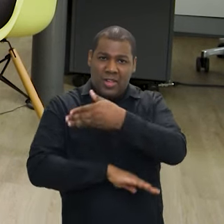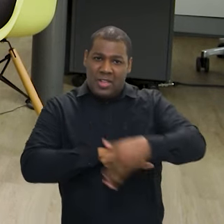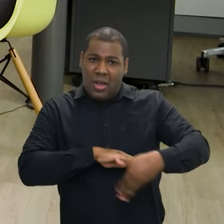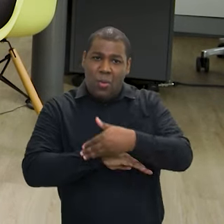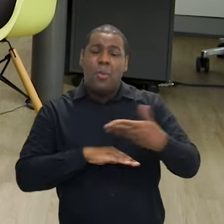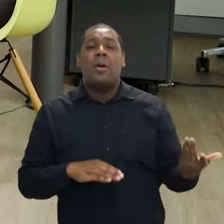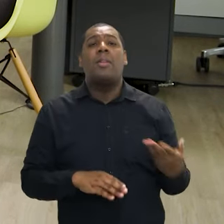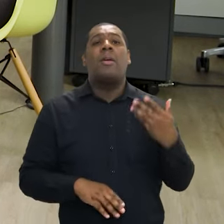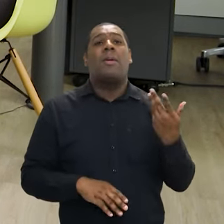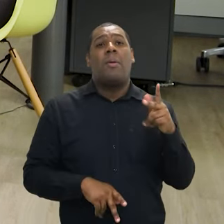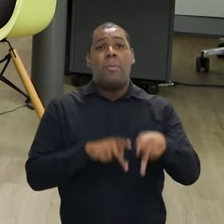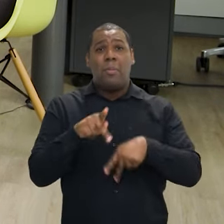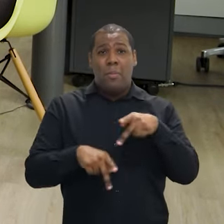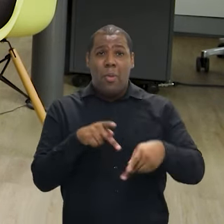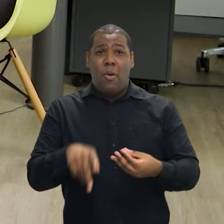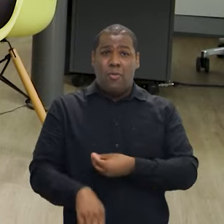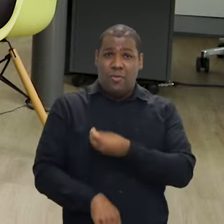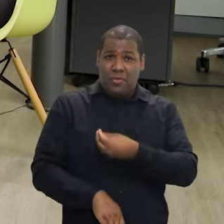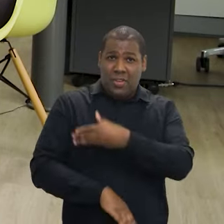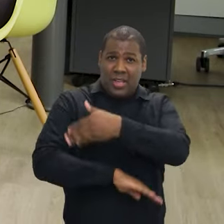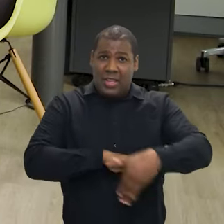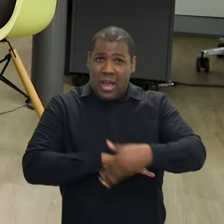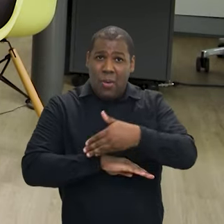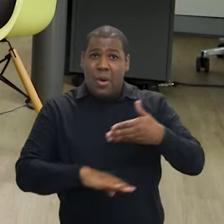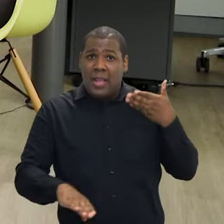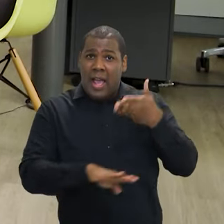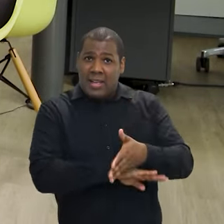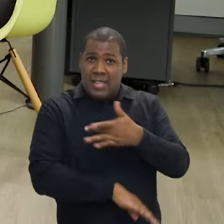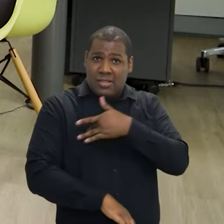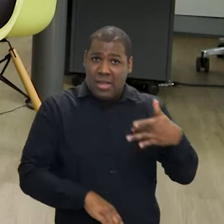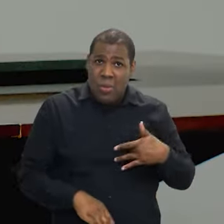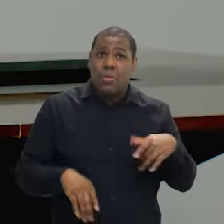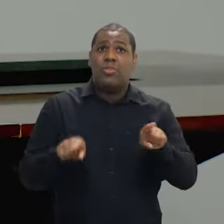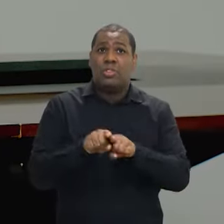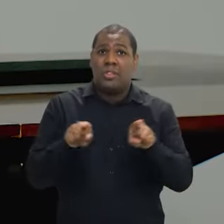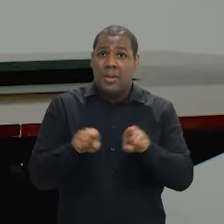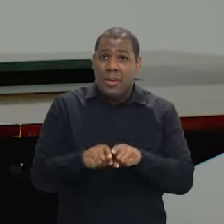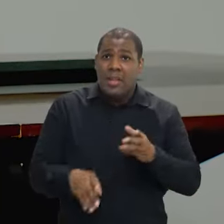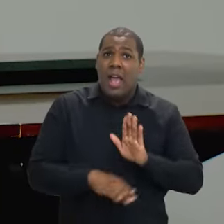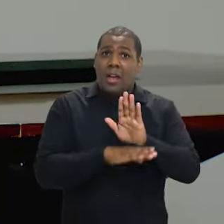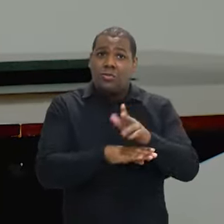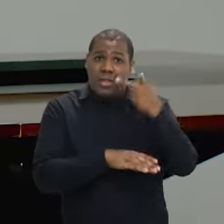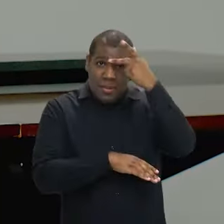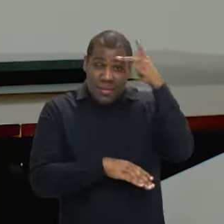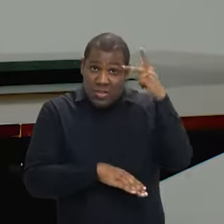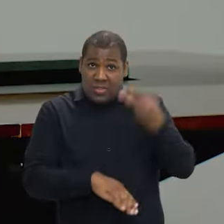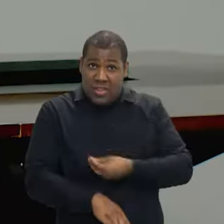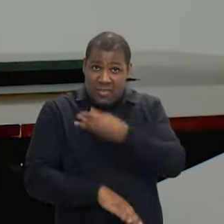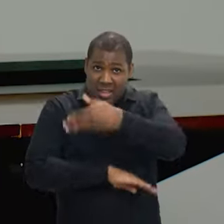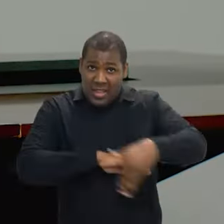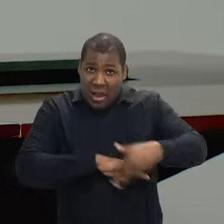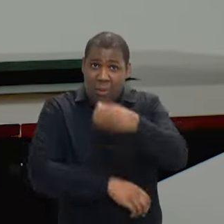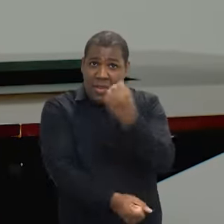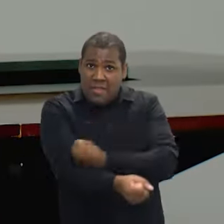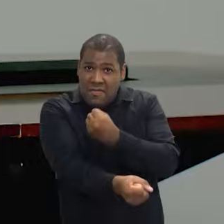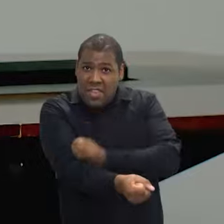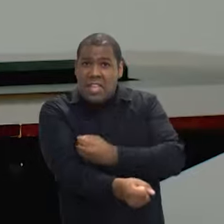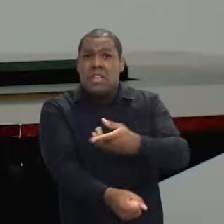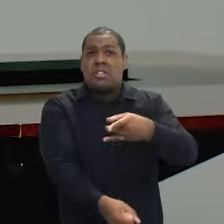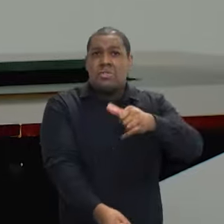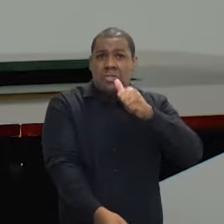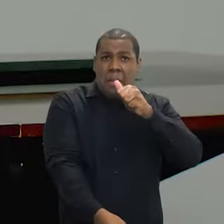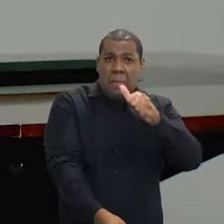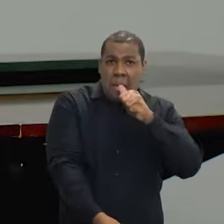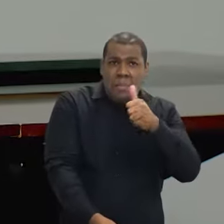privações de saúde, com problema de uso abusivo de álcool e drogas. Temos também o eixo dos equipamentos